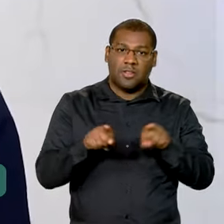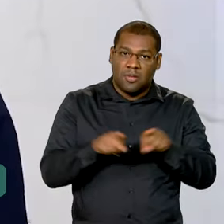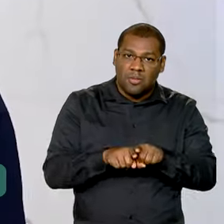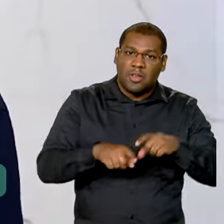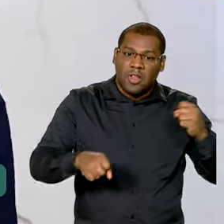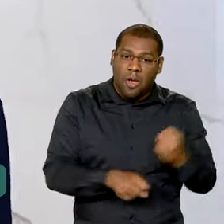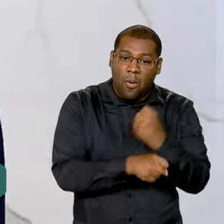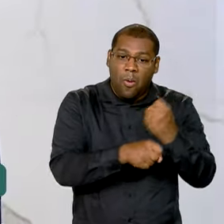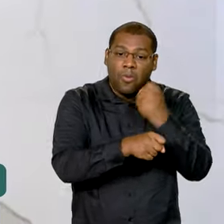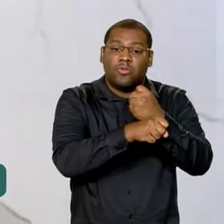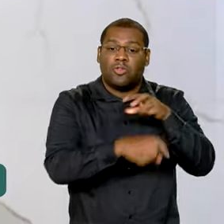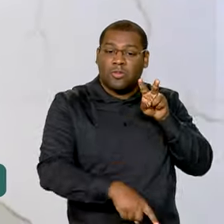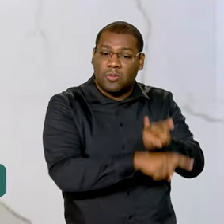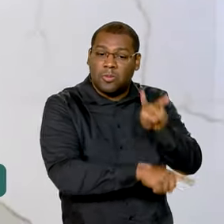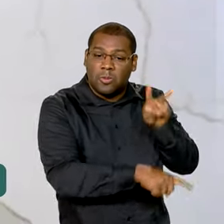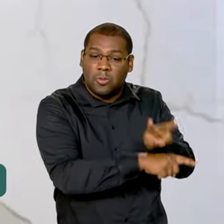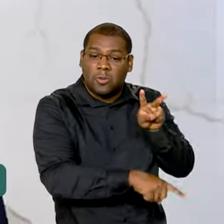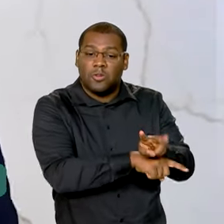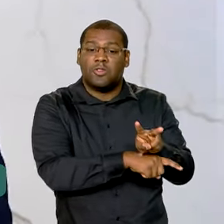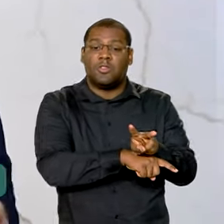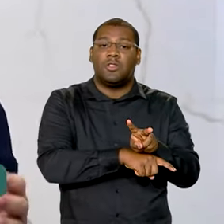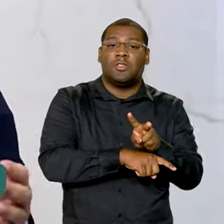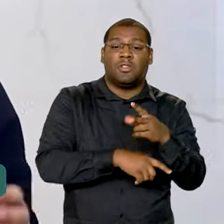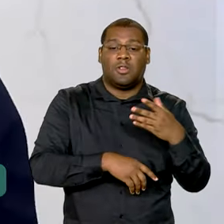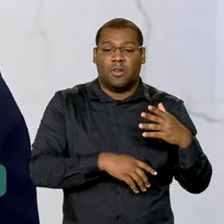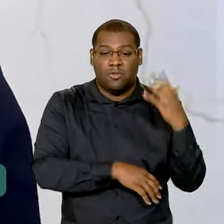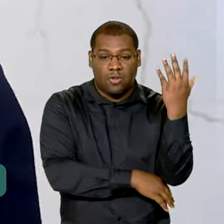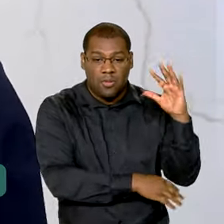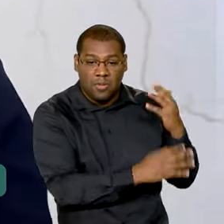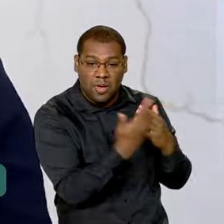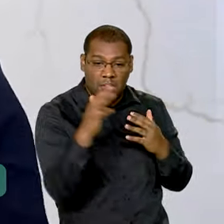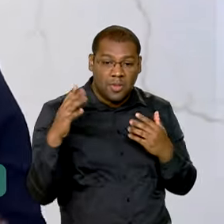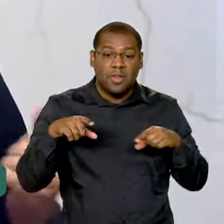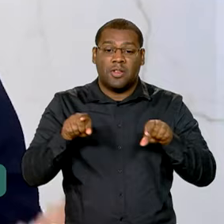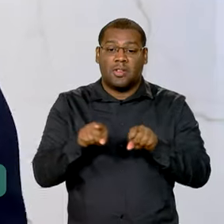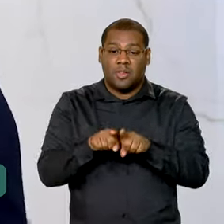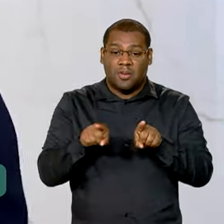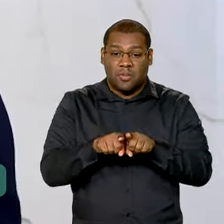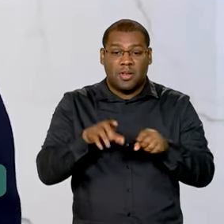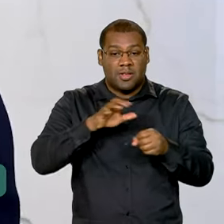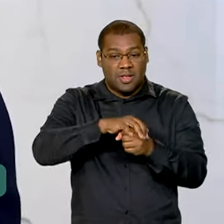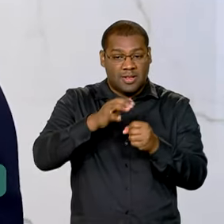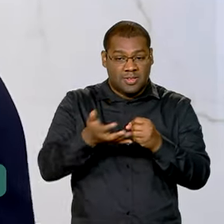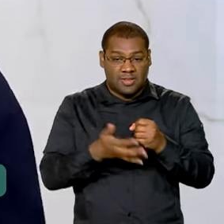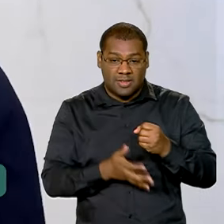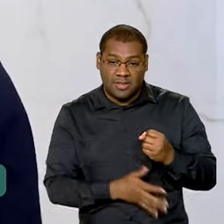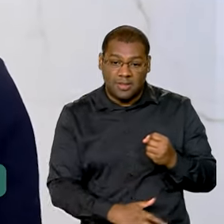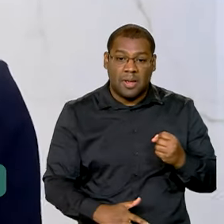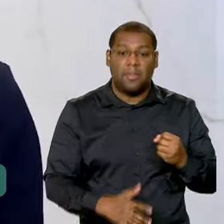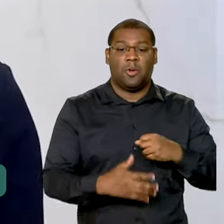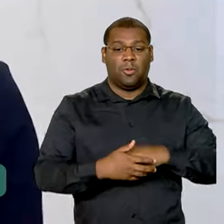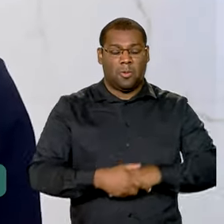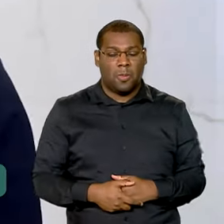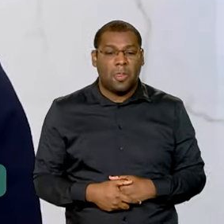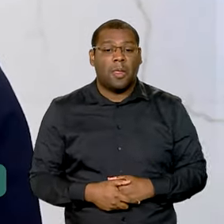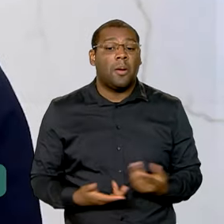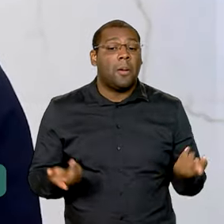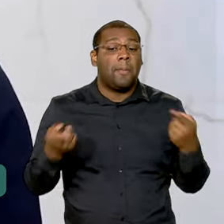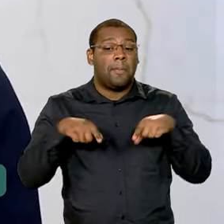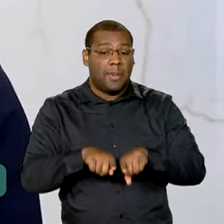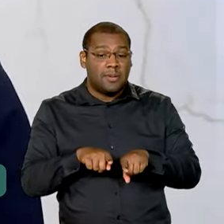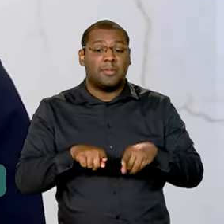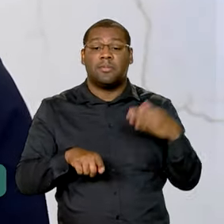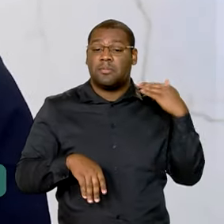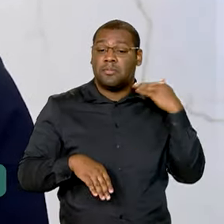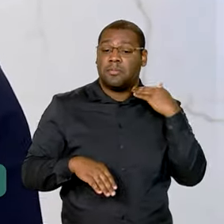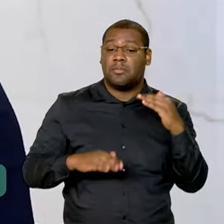ambiental, infraestrutura, água e tratamento de esgoto e prevenção de desastres. Em parceria com o Banco do